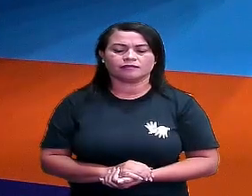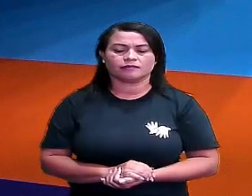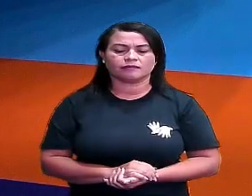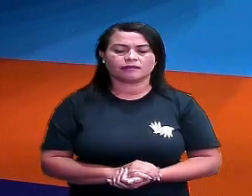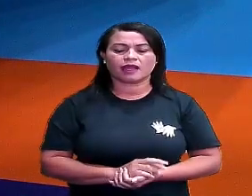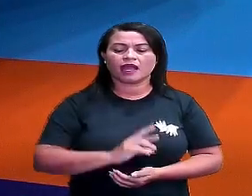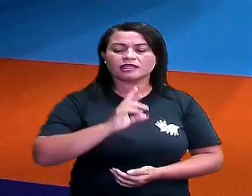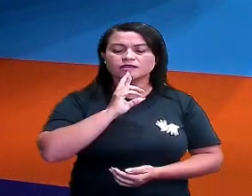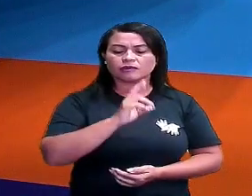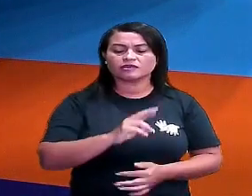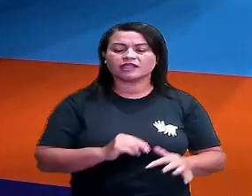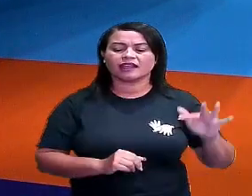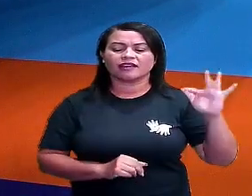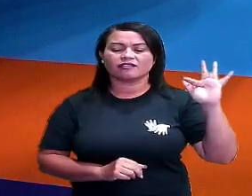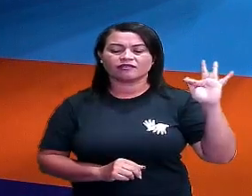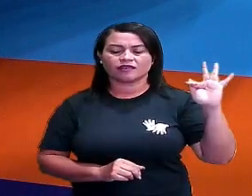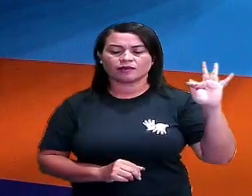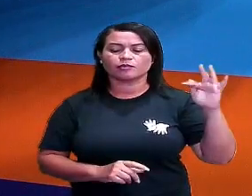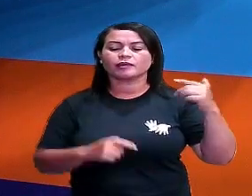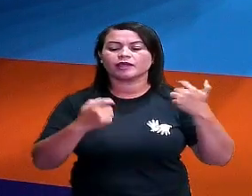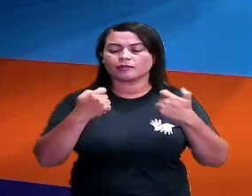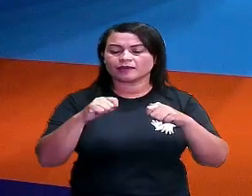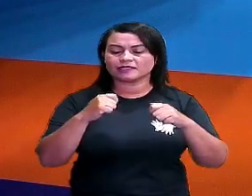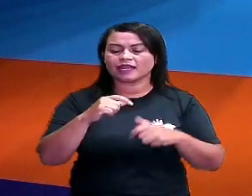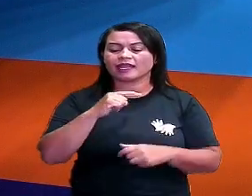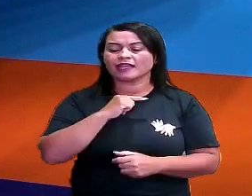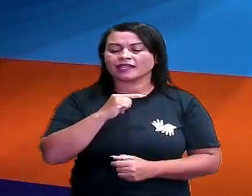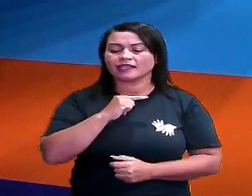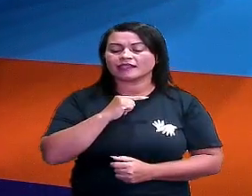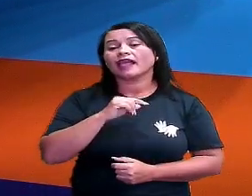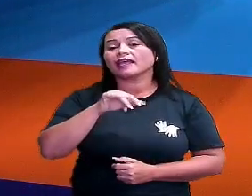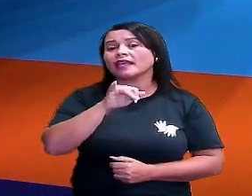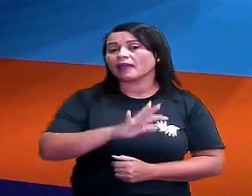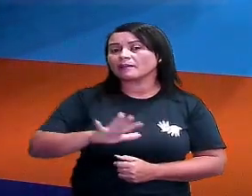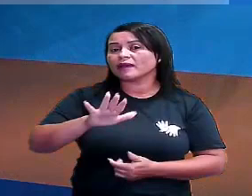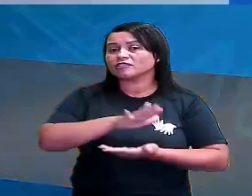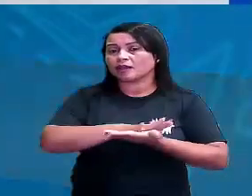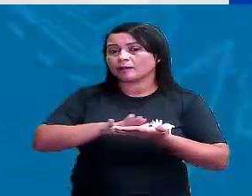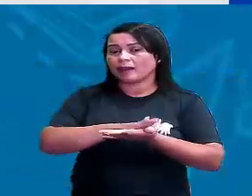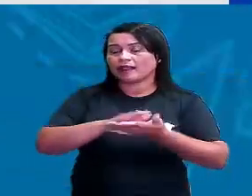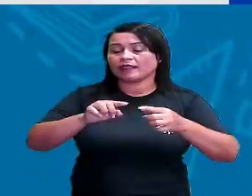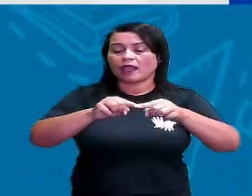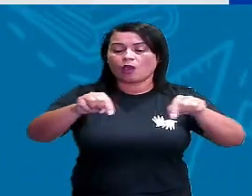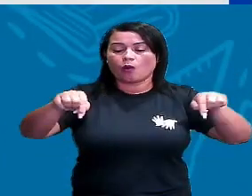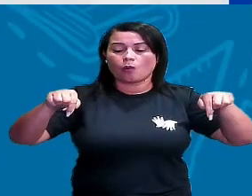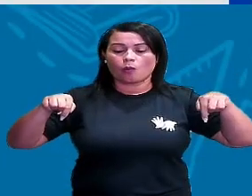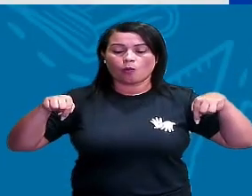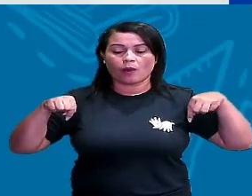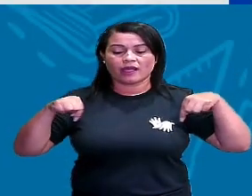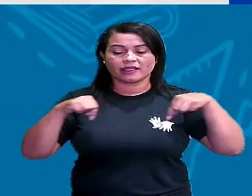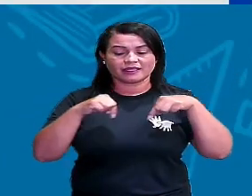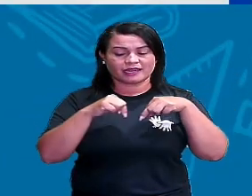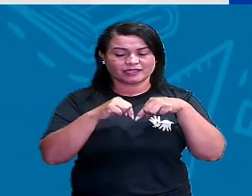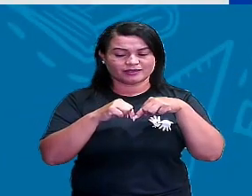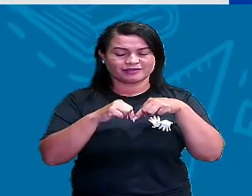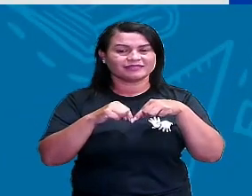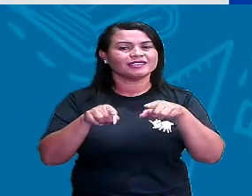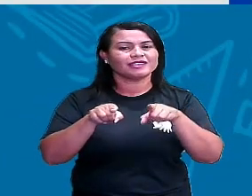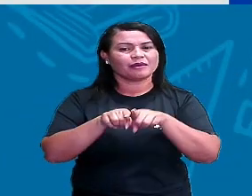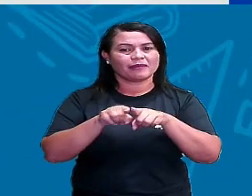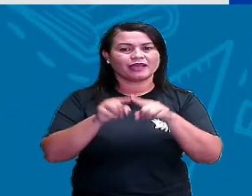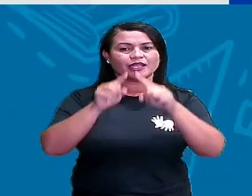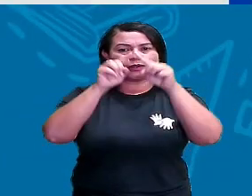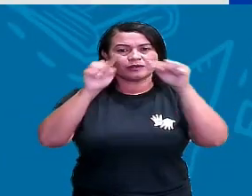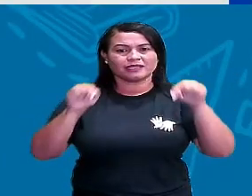aí a resposta é falsa, porque eu precisaria ter aqui que a figura plana é um quadrado e, obviamente, o triângulo também,